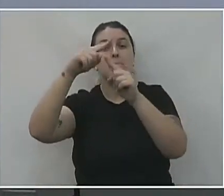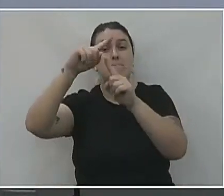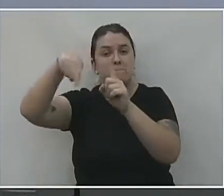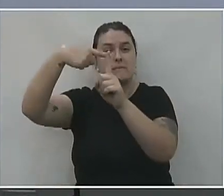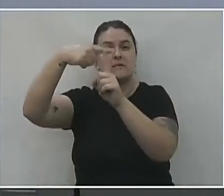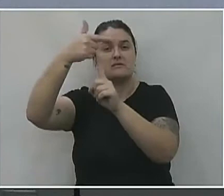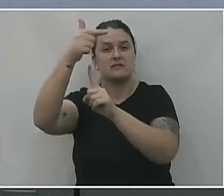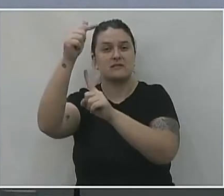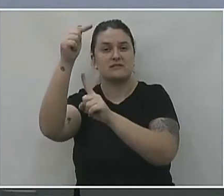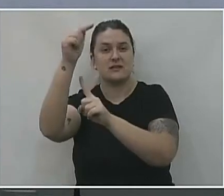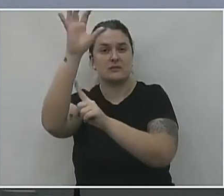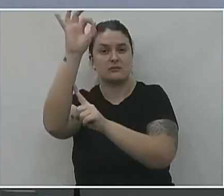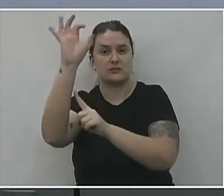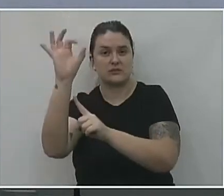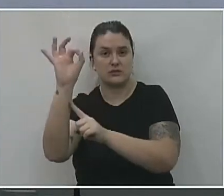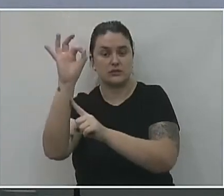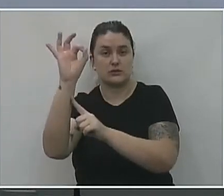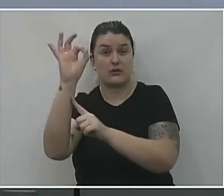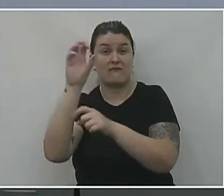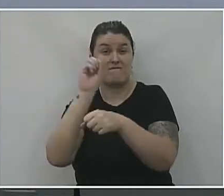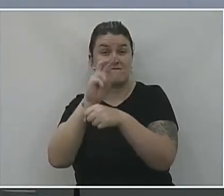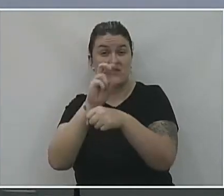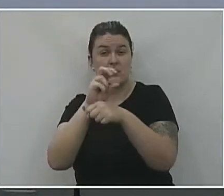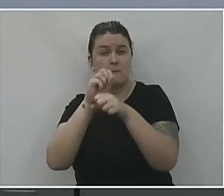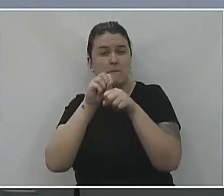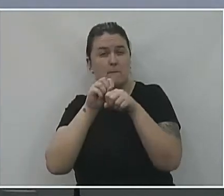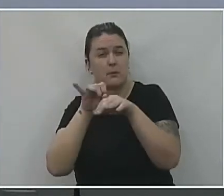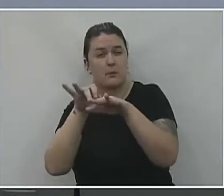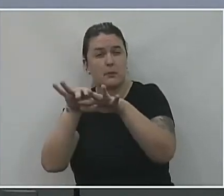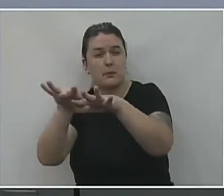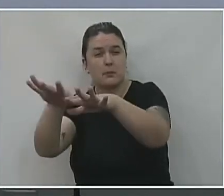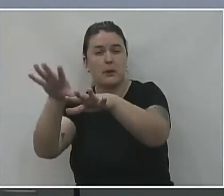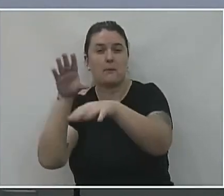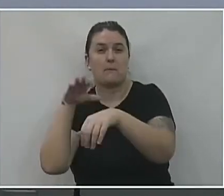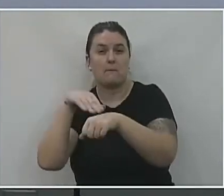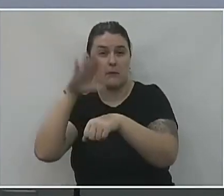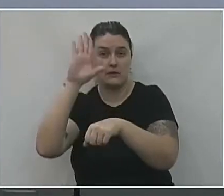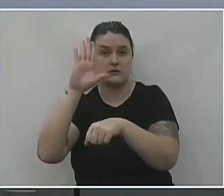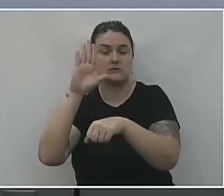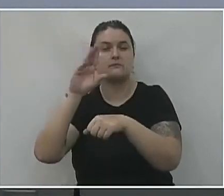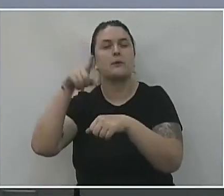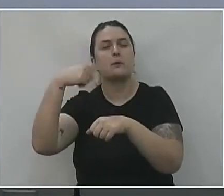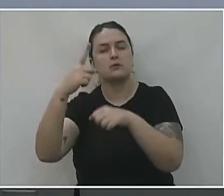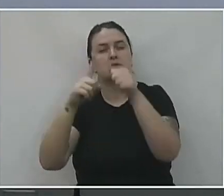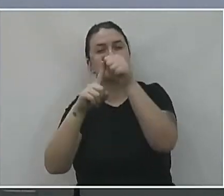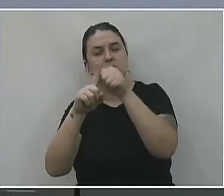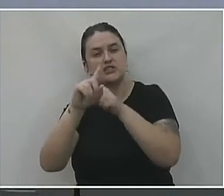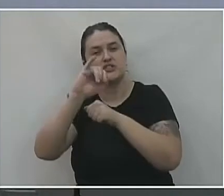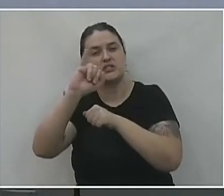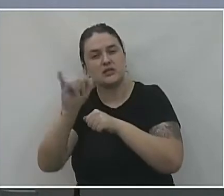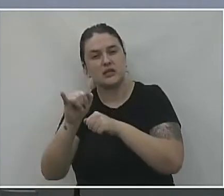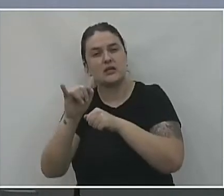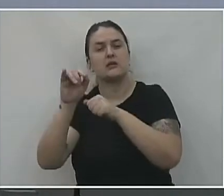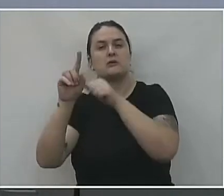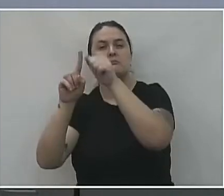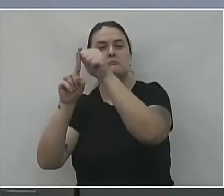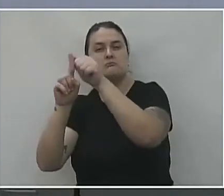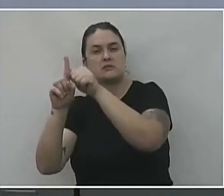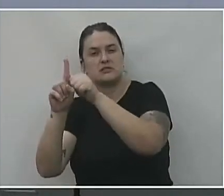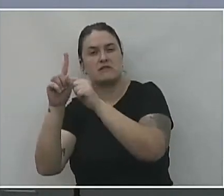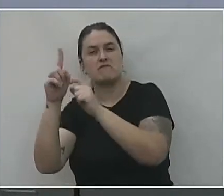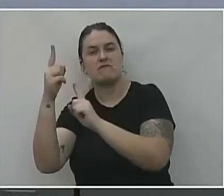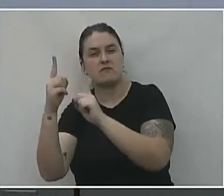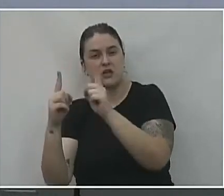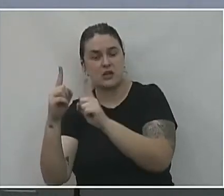transmissibilidade maior do vírus. Passou-se janeiro e fevereiro com uma linha